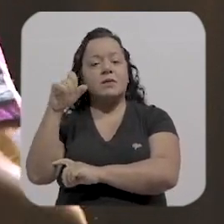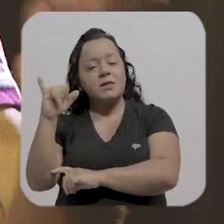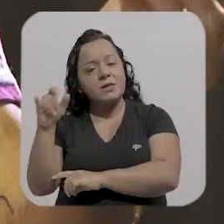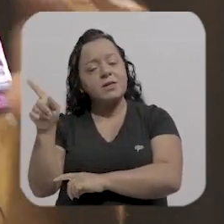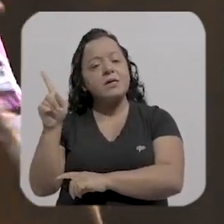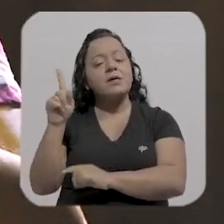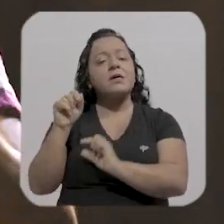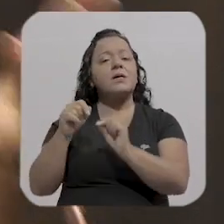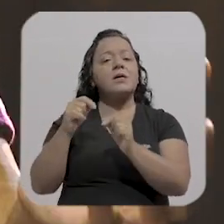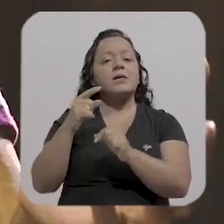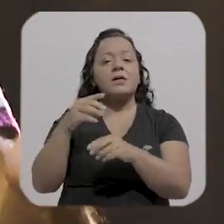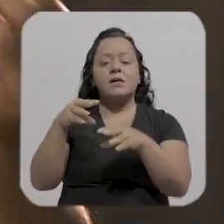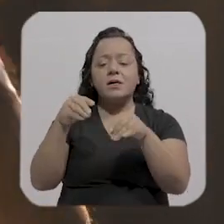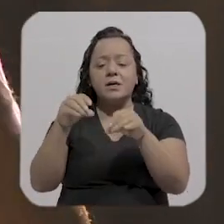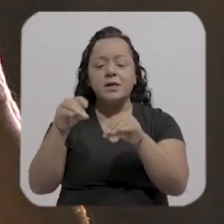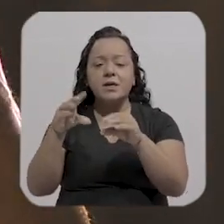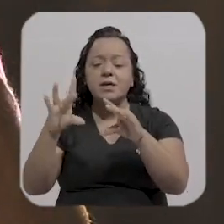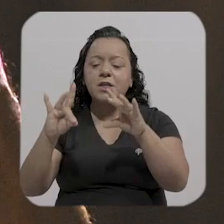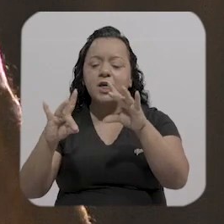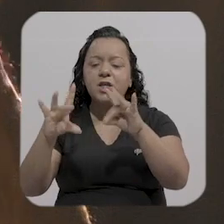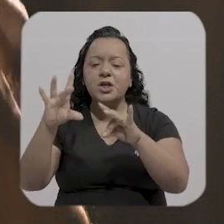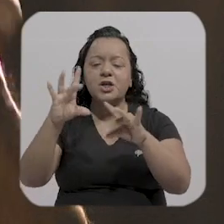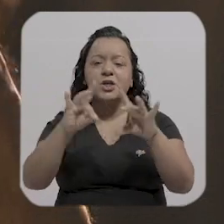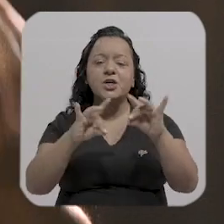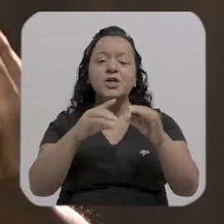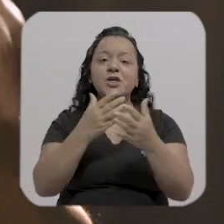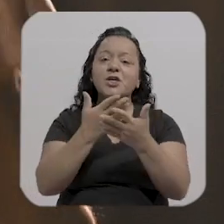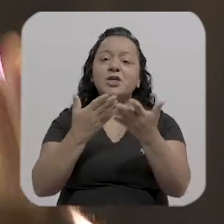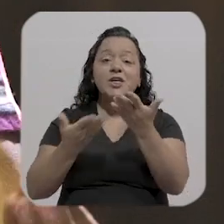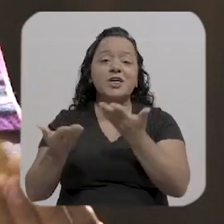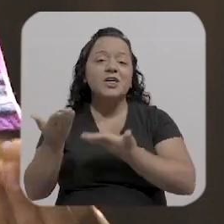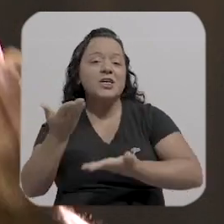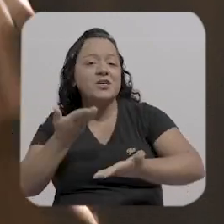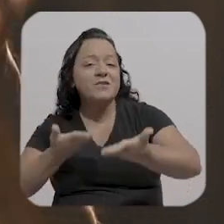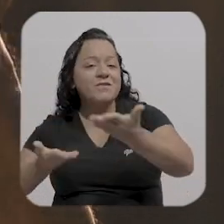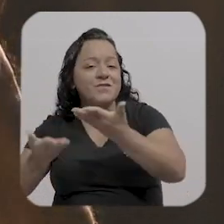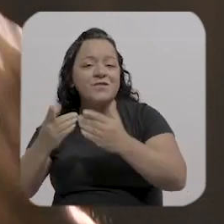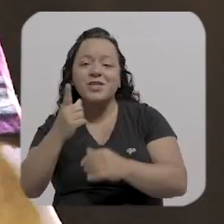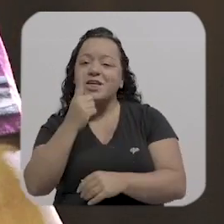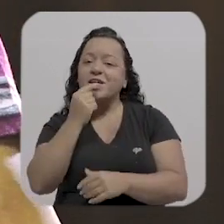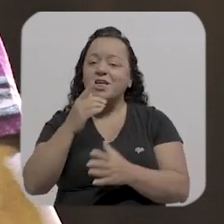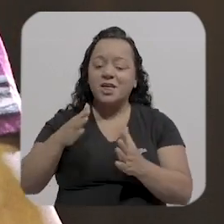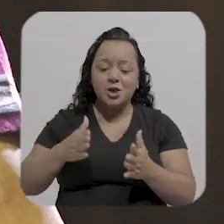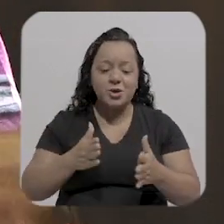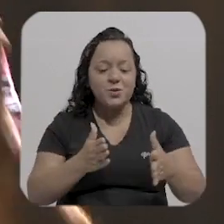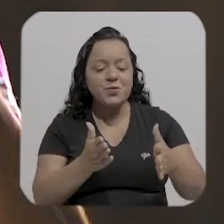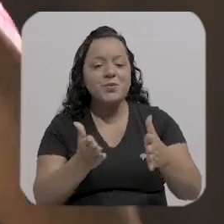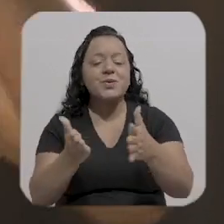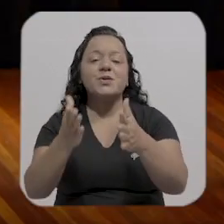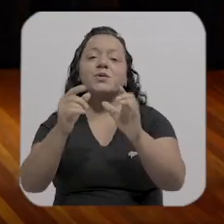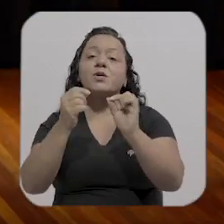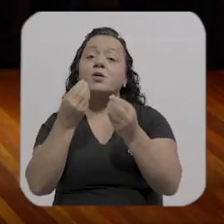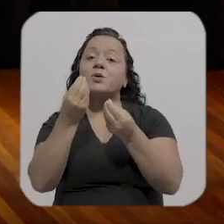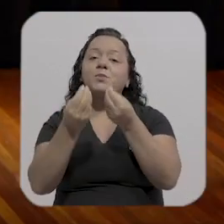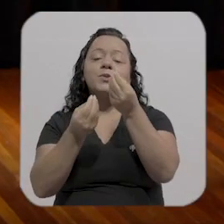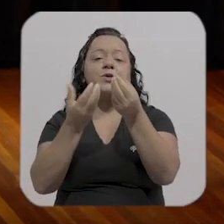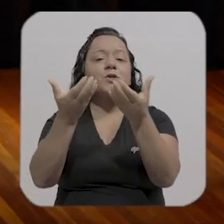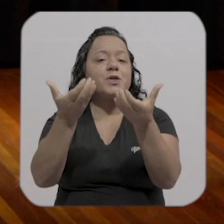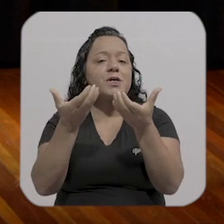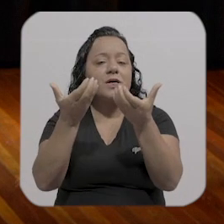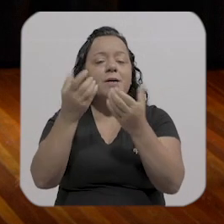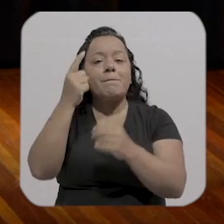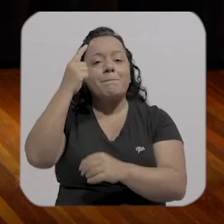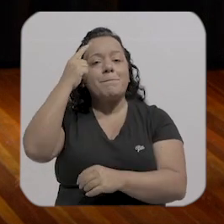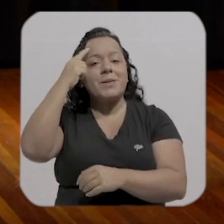o rio como que a gente quer pensar essa cidade então é uma cidade que tá na vanguarda porque ainda temos um horizonte